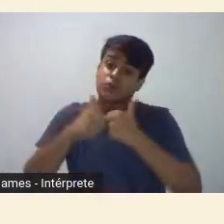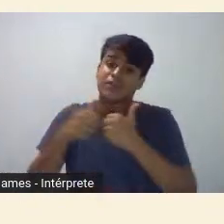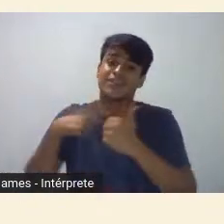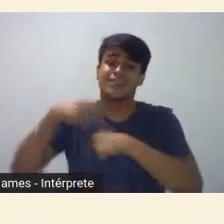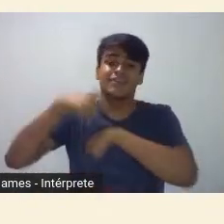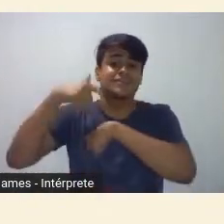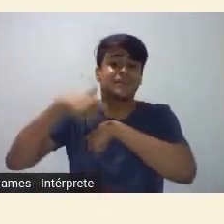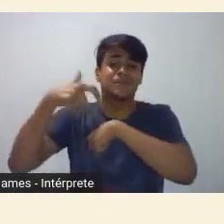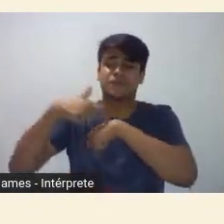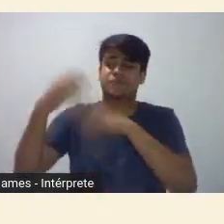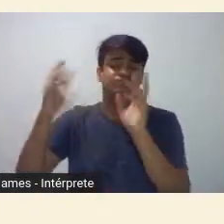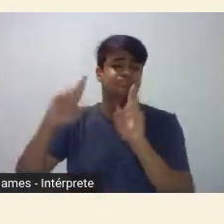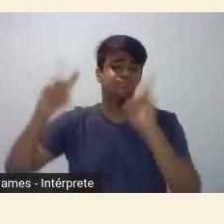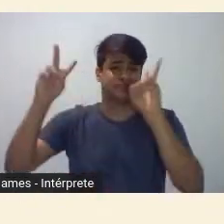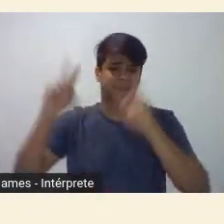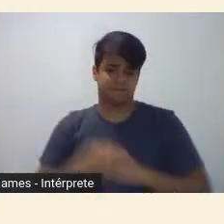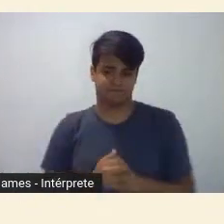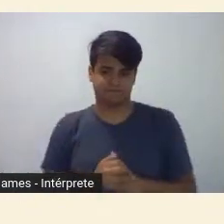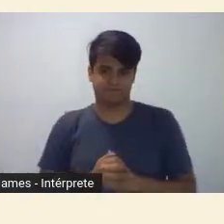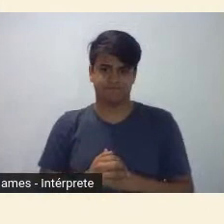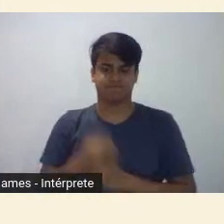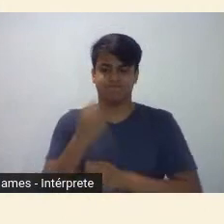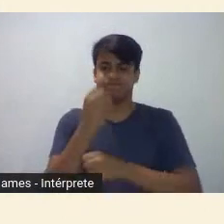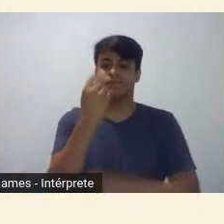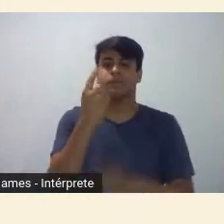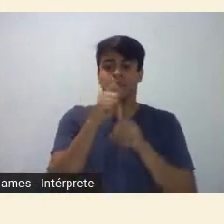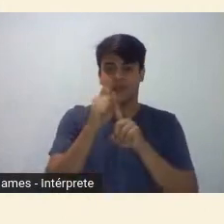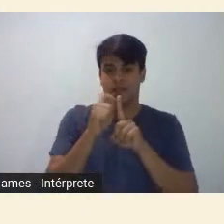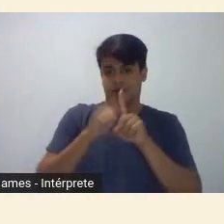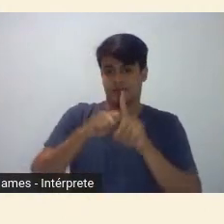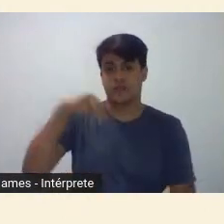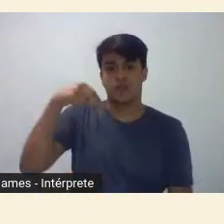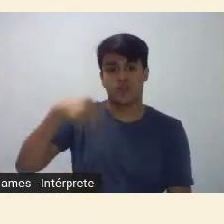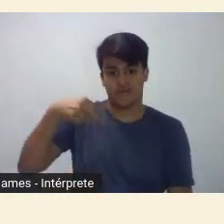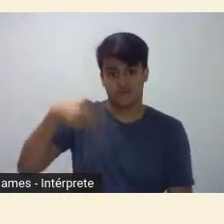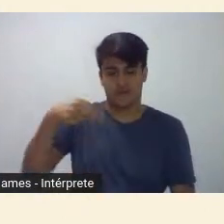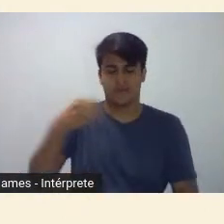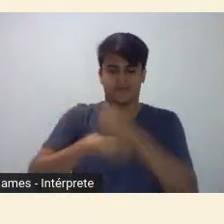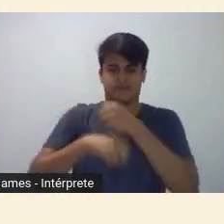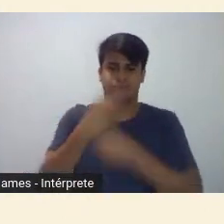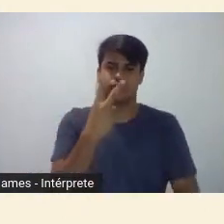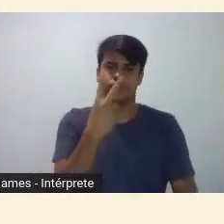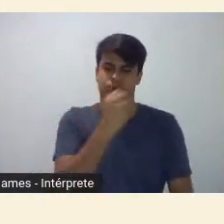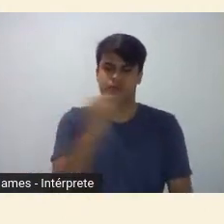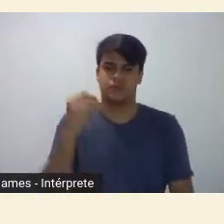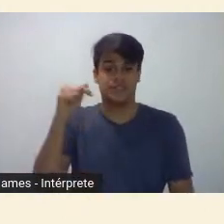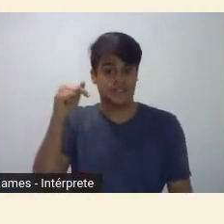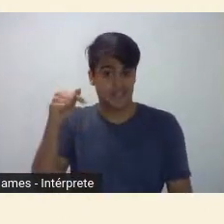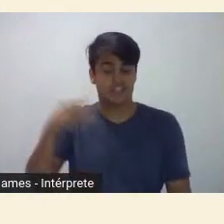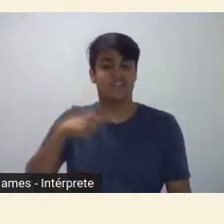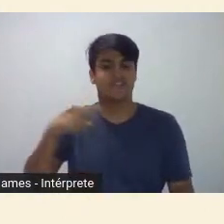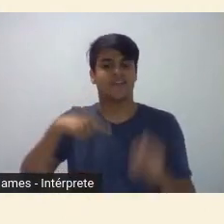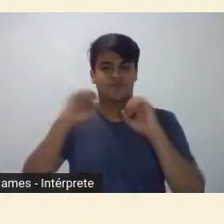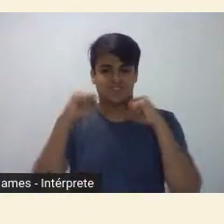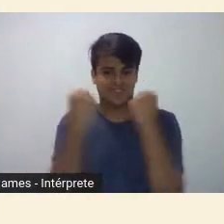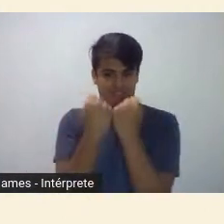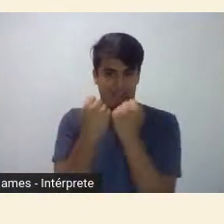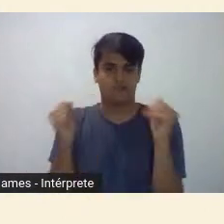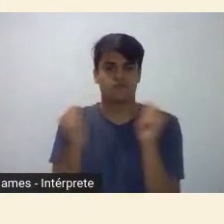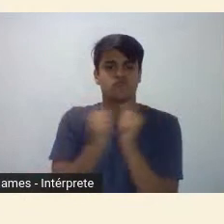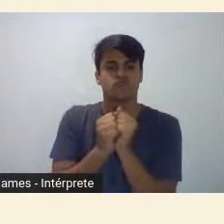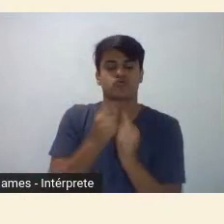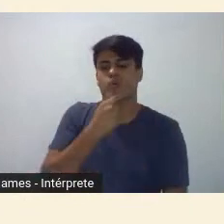tempo em novembro de 2007 um dos saraus mais famosos do país a Coperifa de Sérgio Vaz e seus